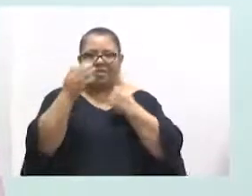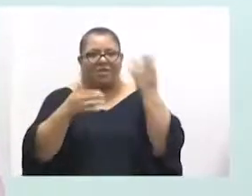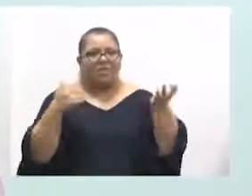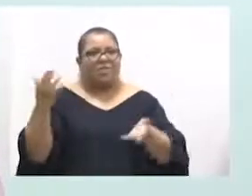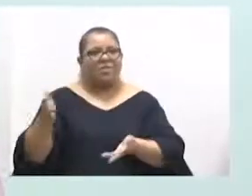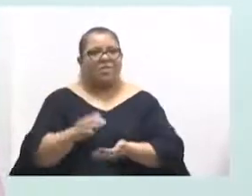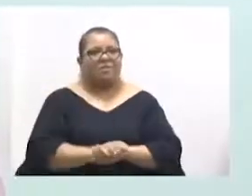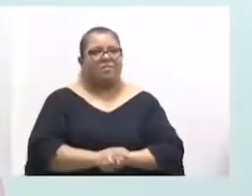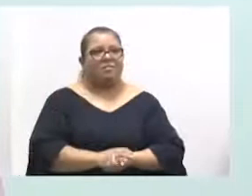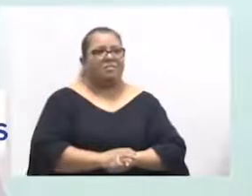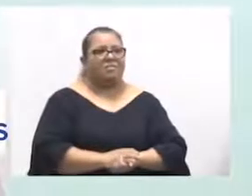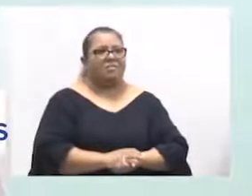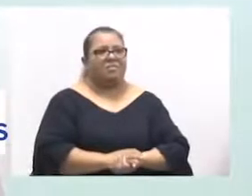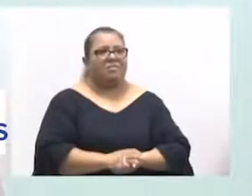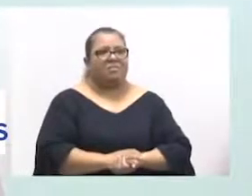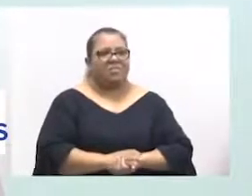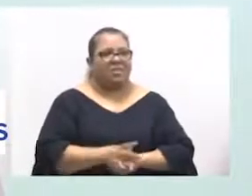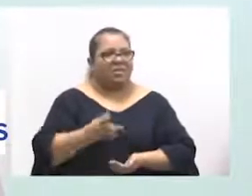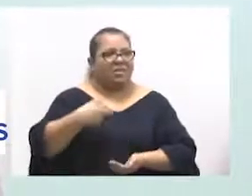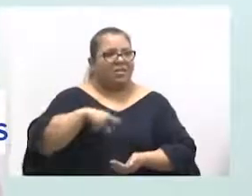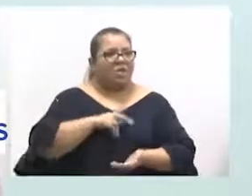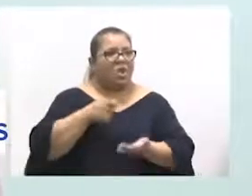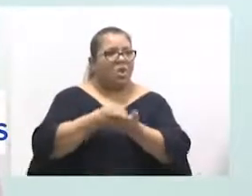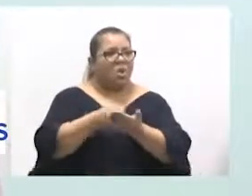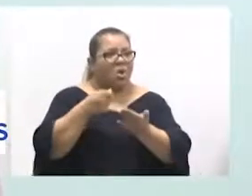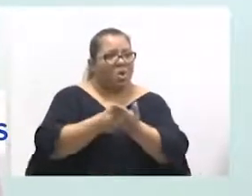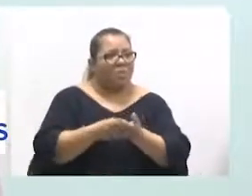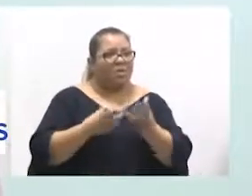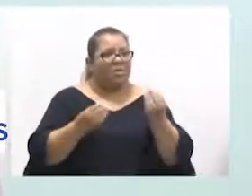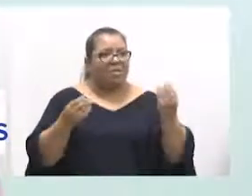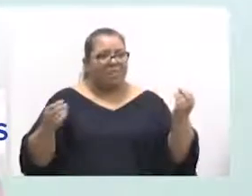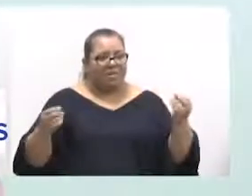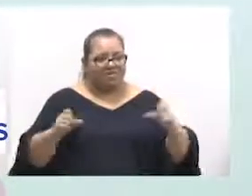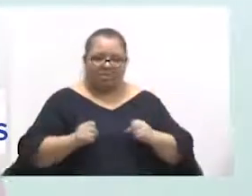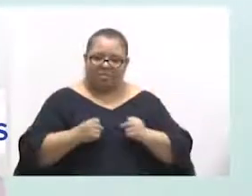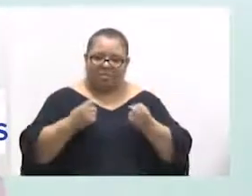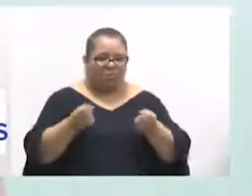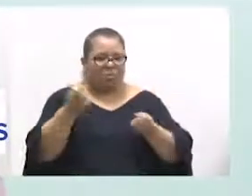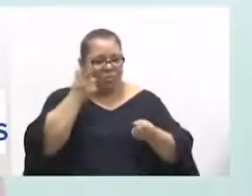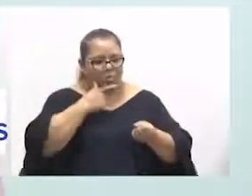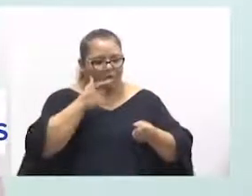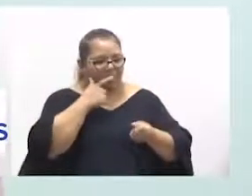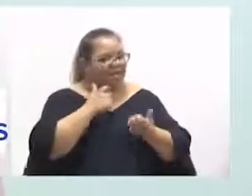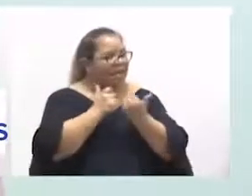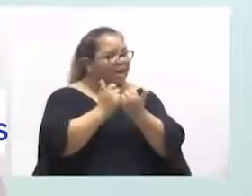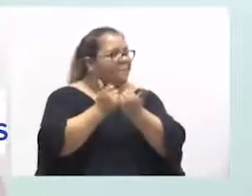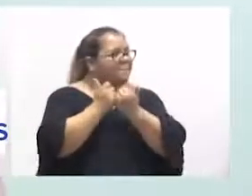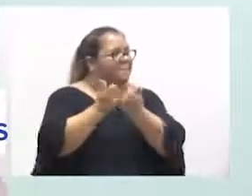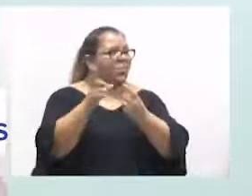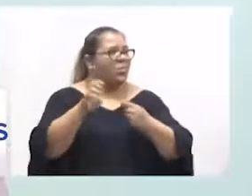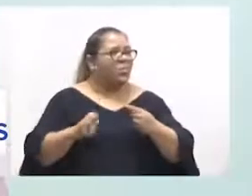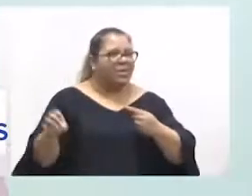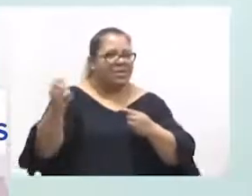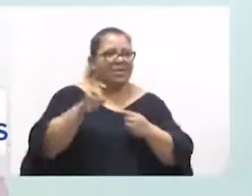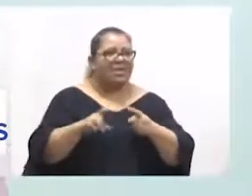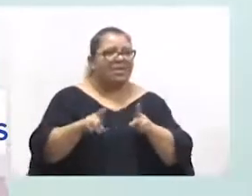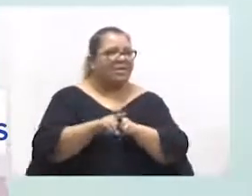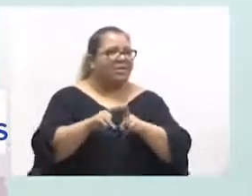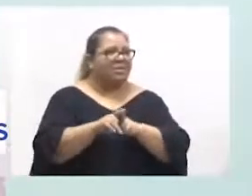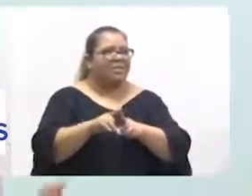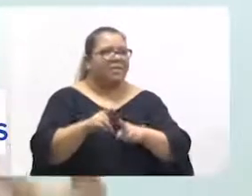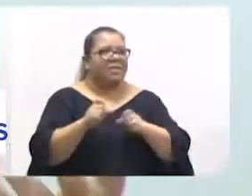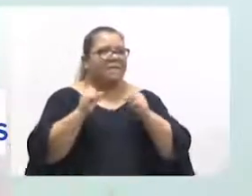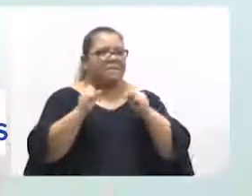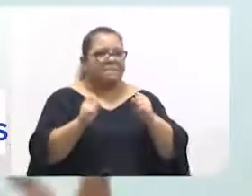A gente luta muito para que consiga essa gestão dupla, para ter um apoio do estado, e poder